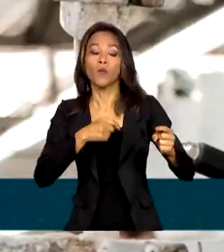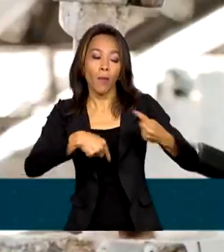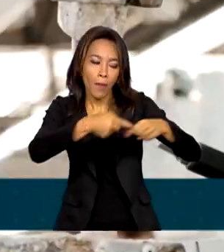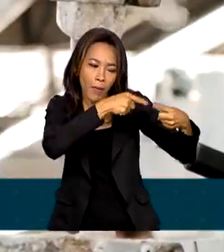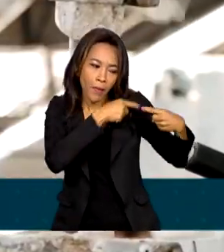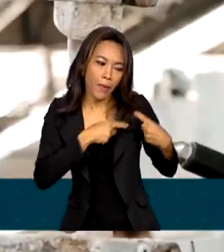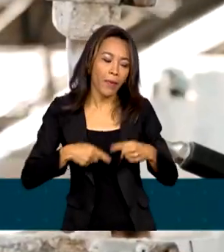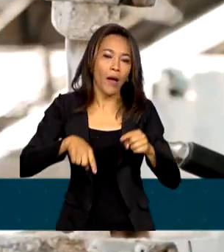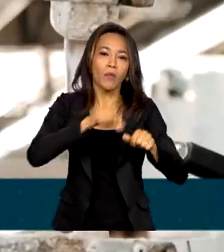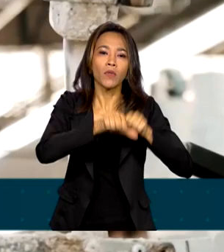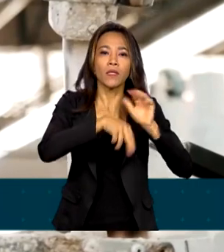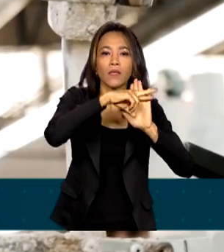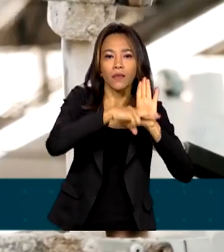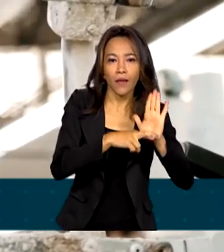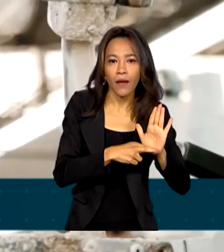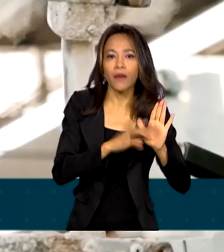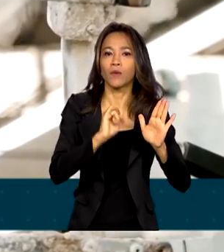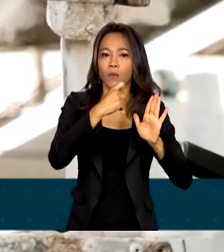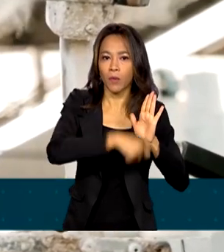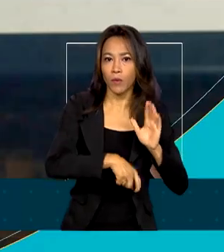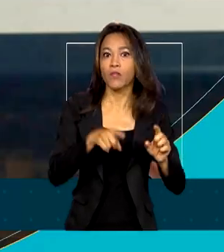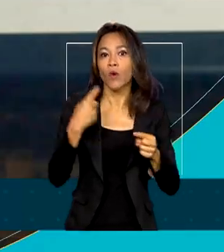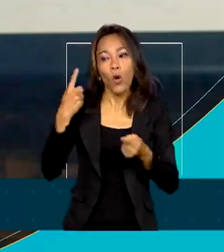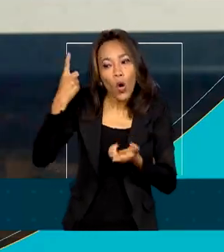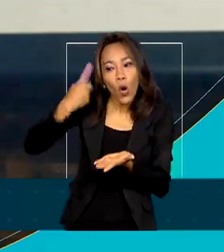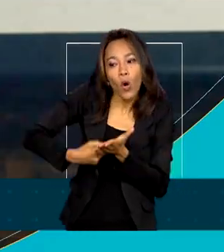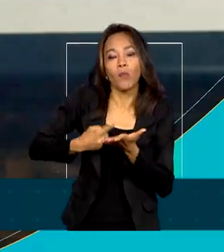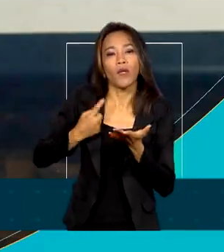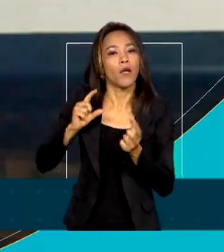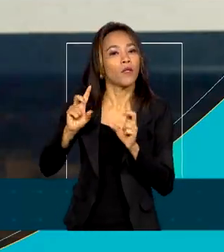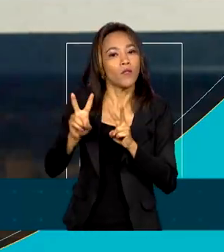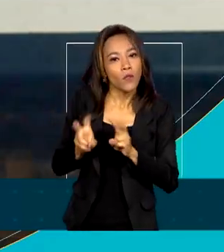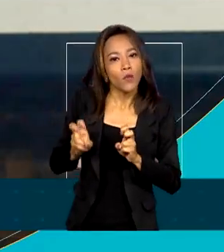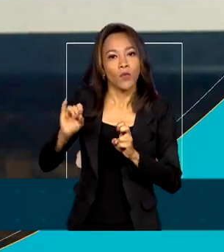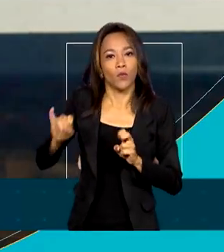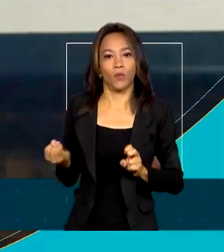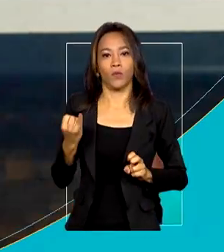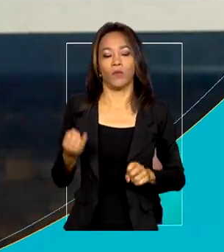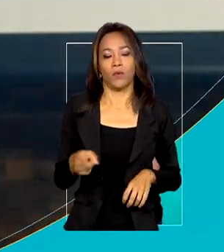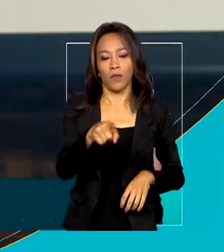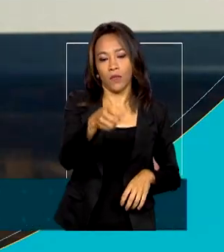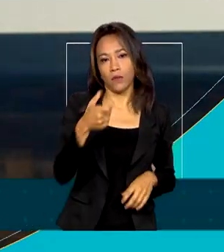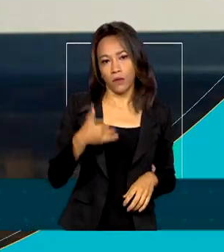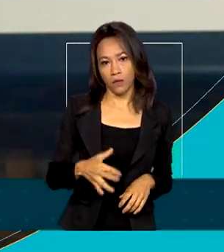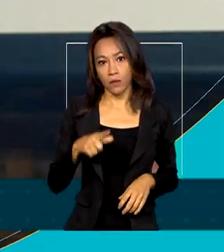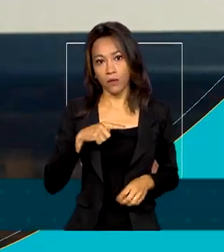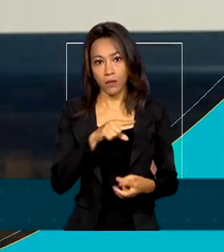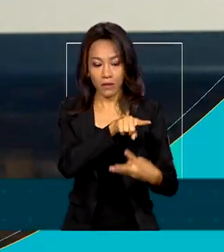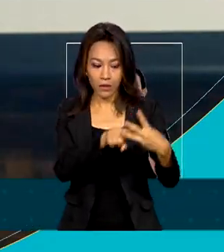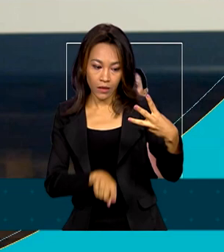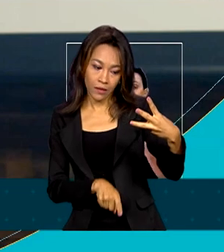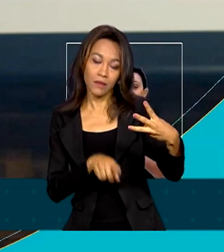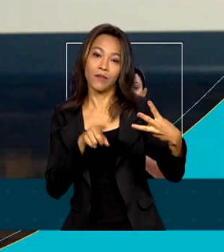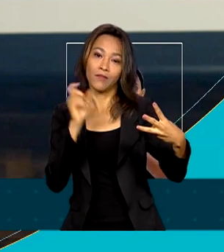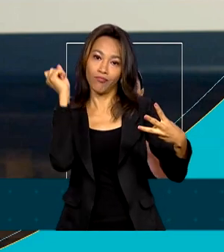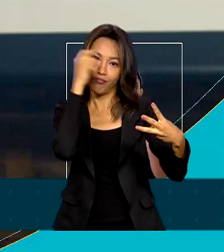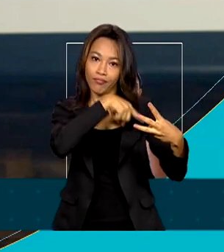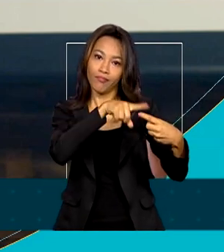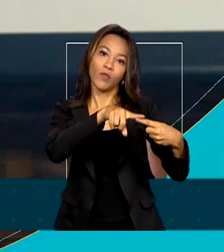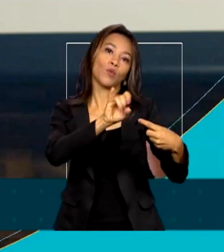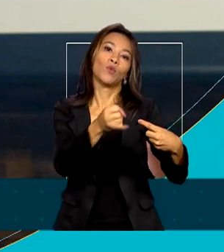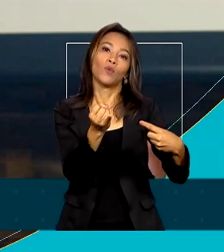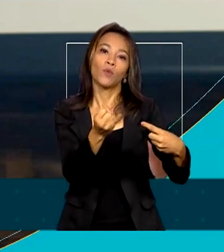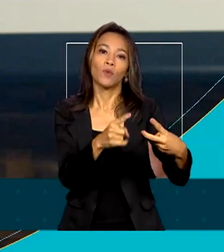for combinada com a redução da taxa de juros. Nós tínhamos três dificuldades, juros, imposto e